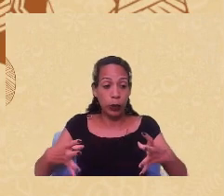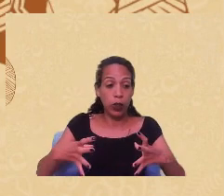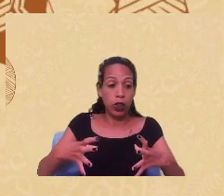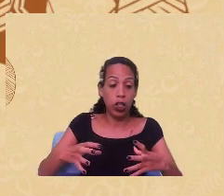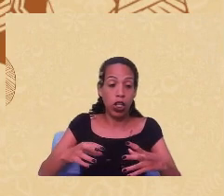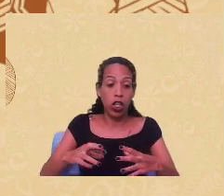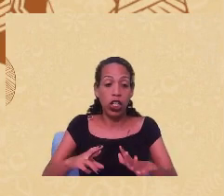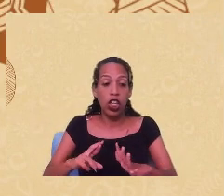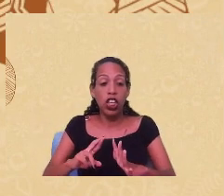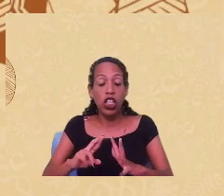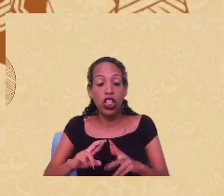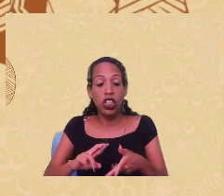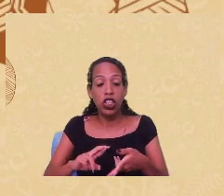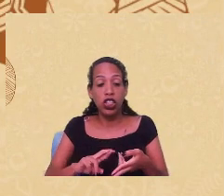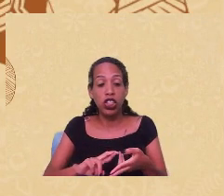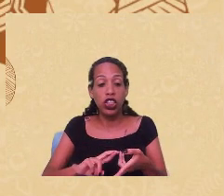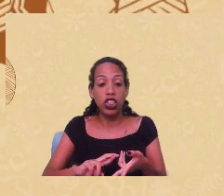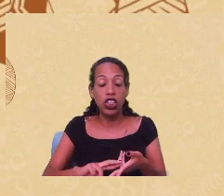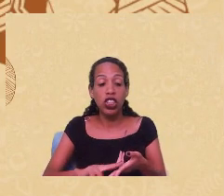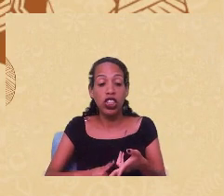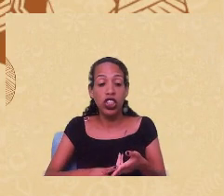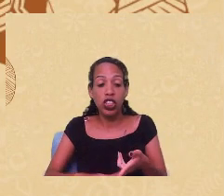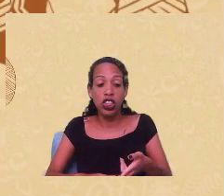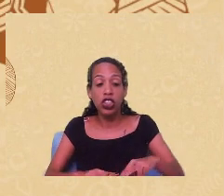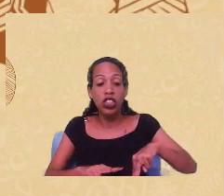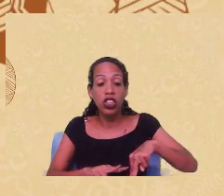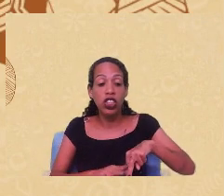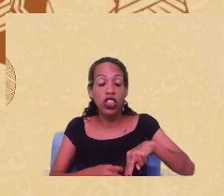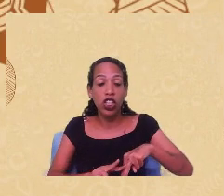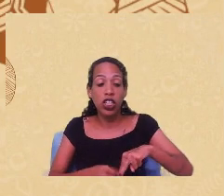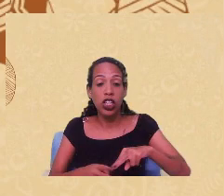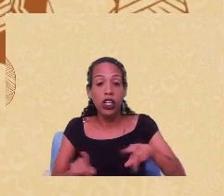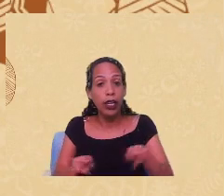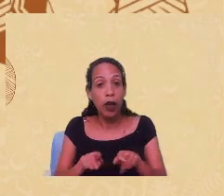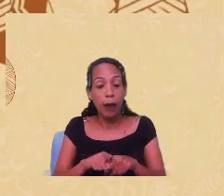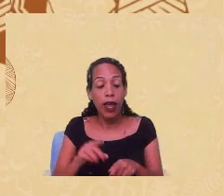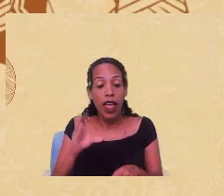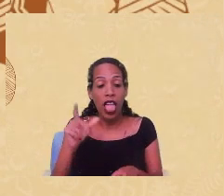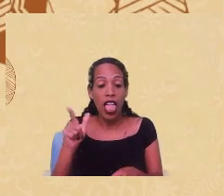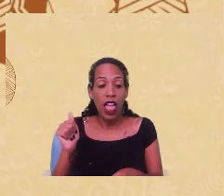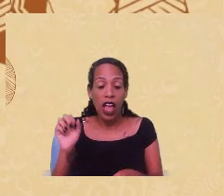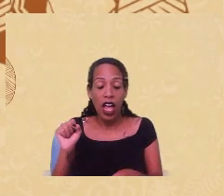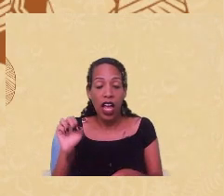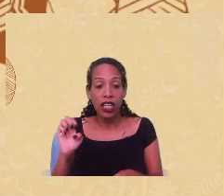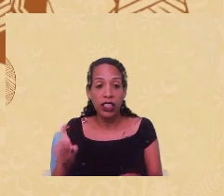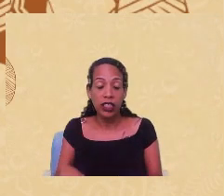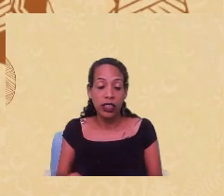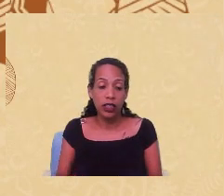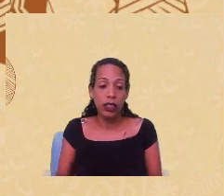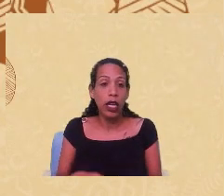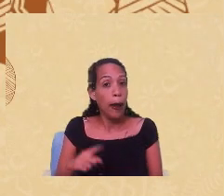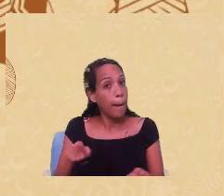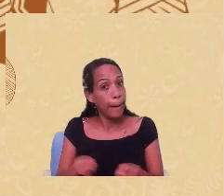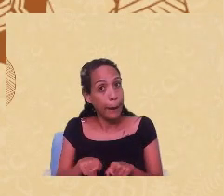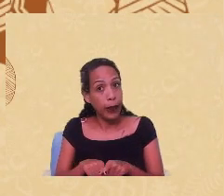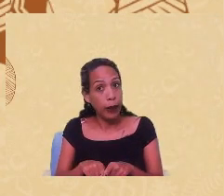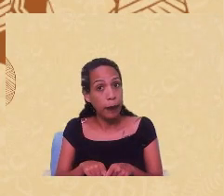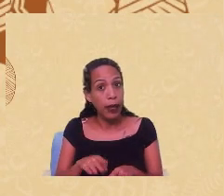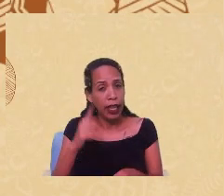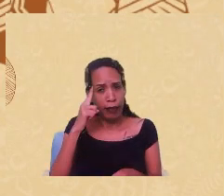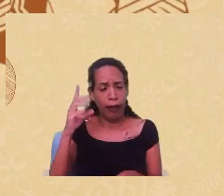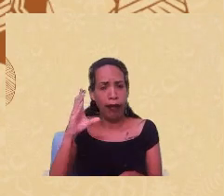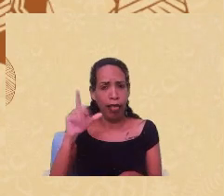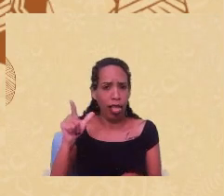e de classe. Então, veja, para o Embelho, mais do que a ideia de classe, nas palavras